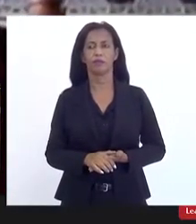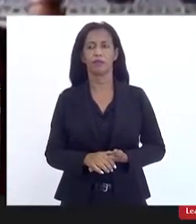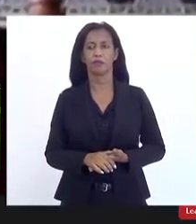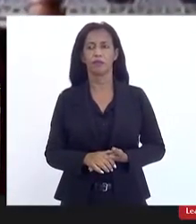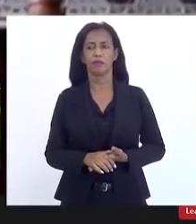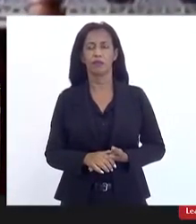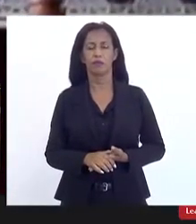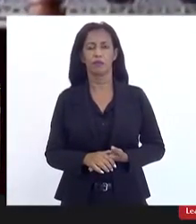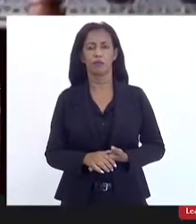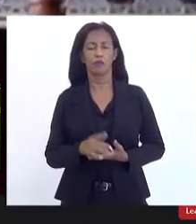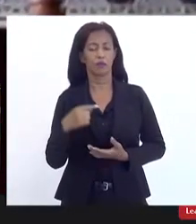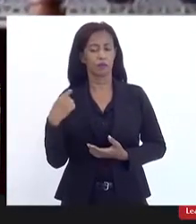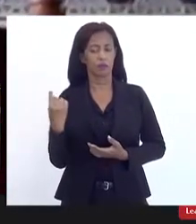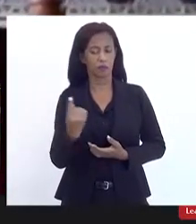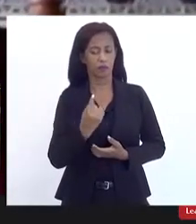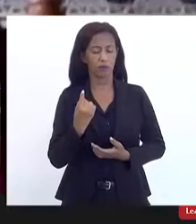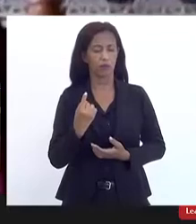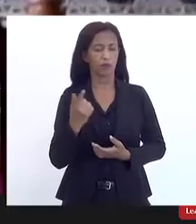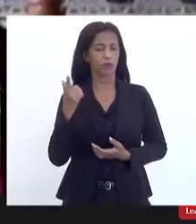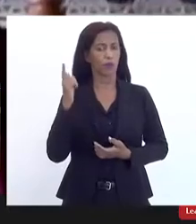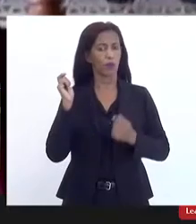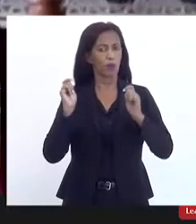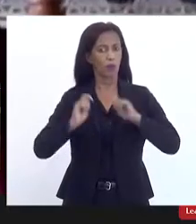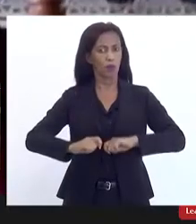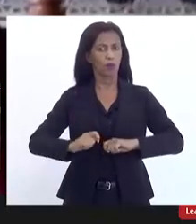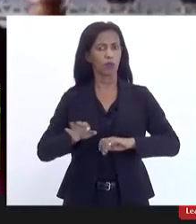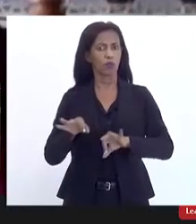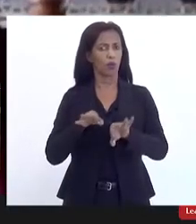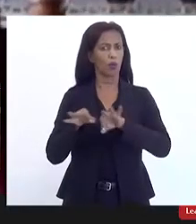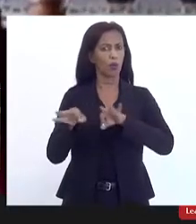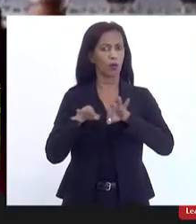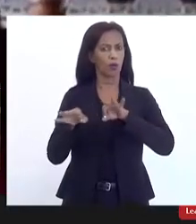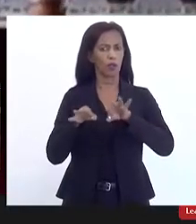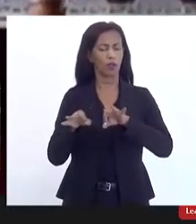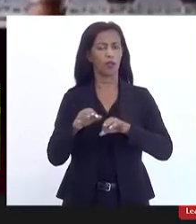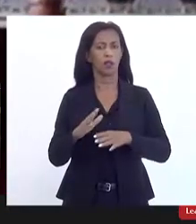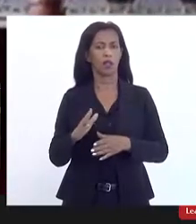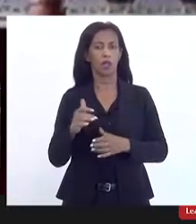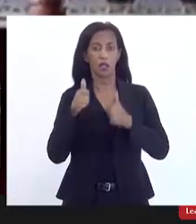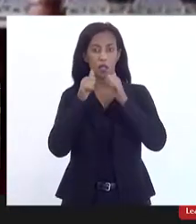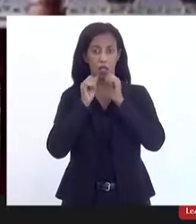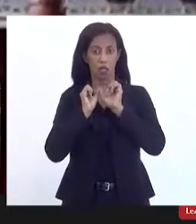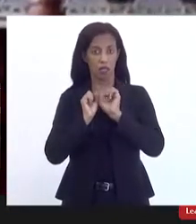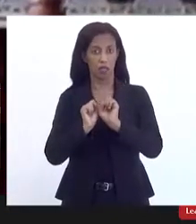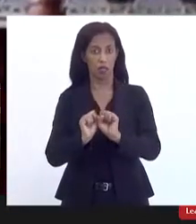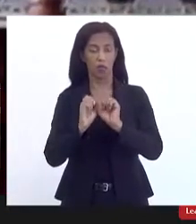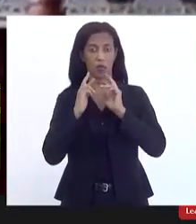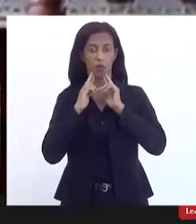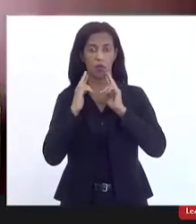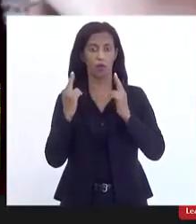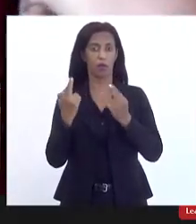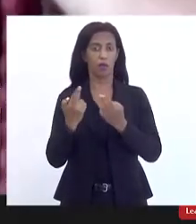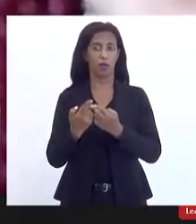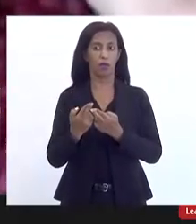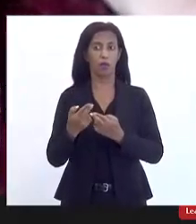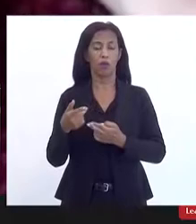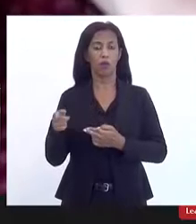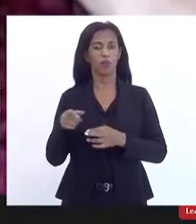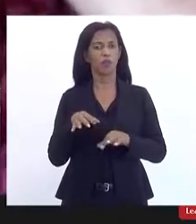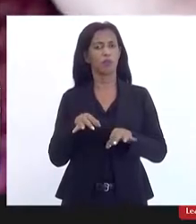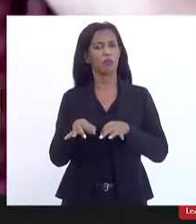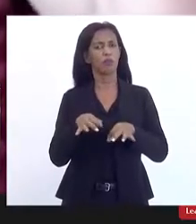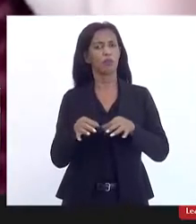para que a gente possa já organizar entre as assessorias uma reunião para a gente fazer uma